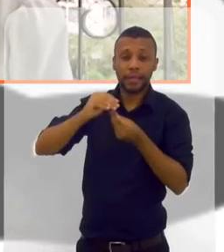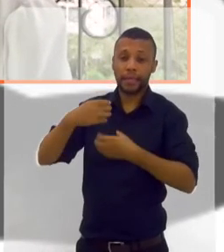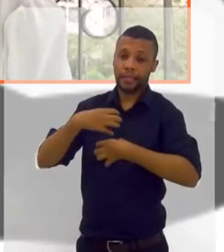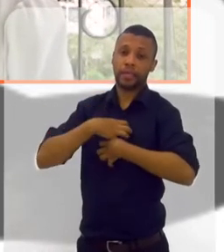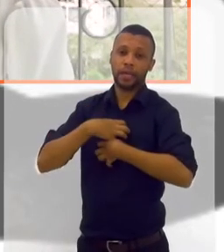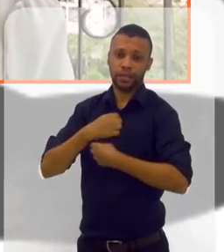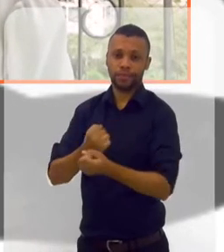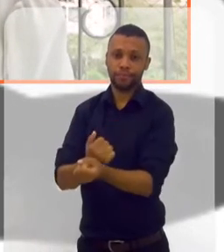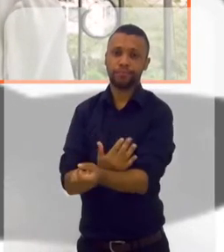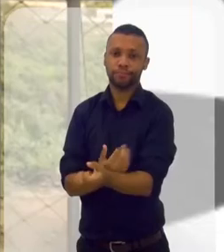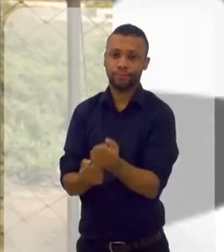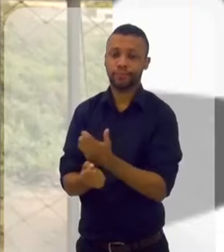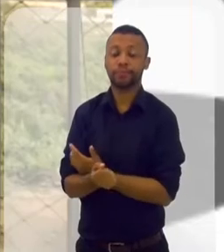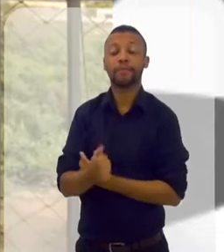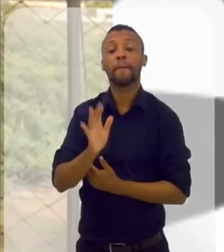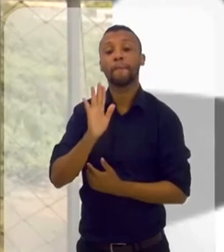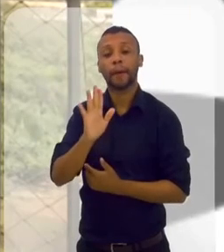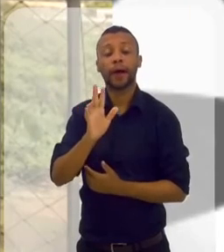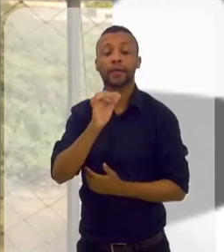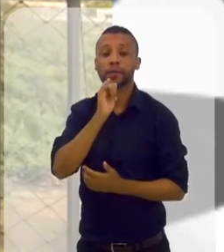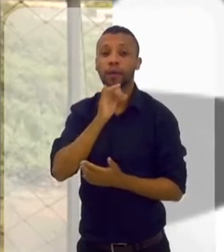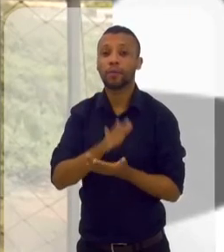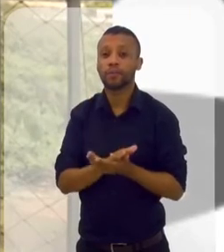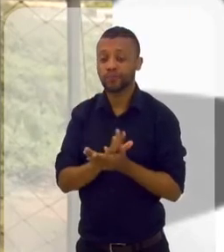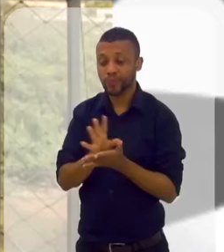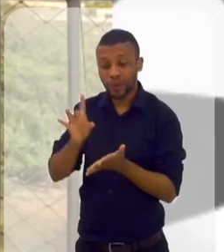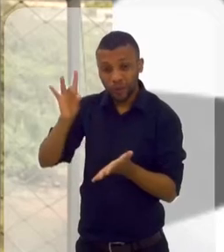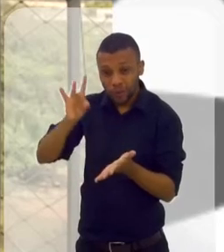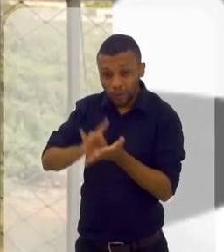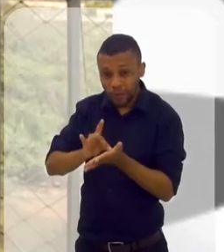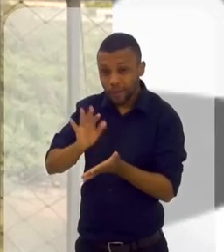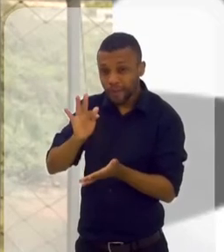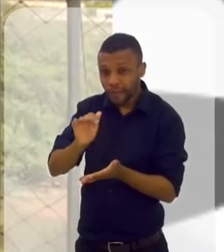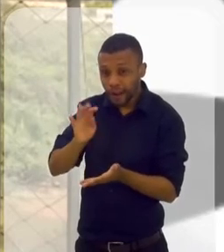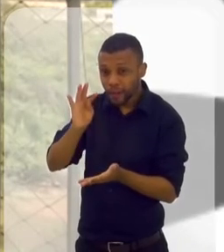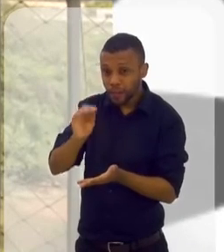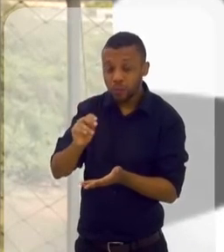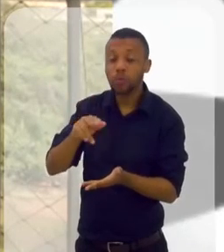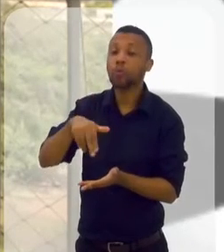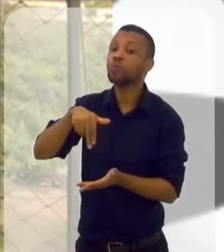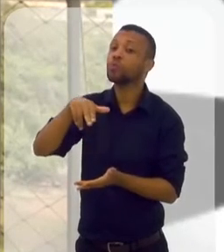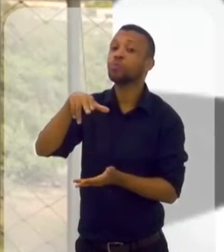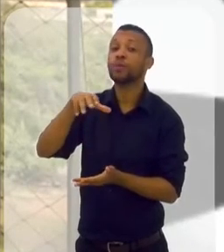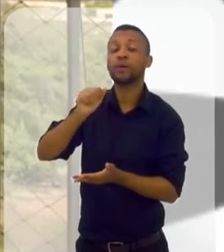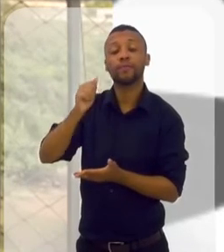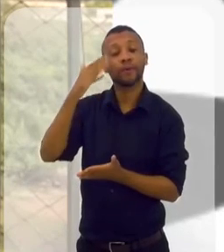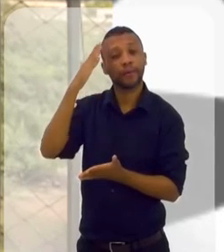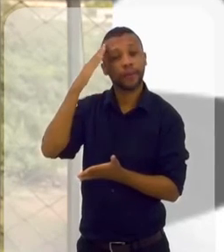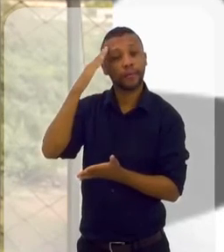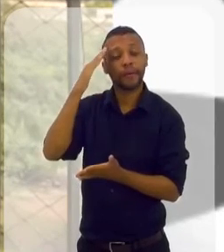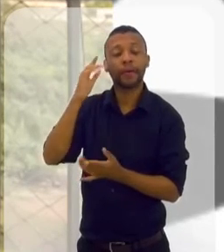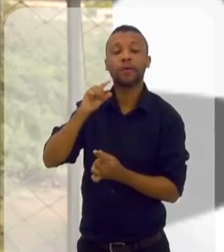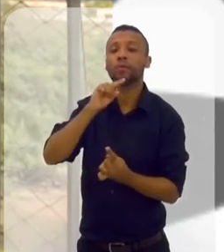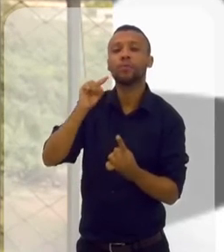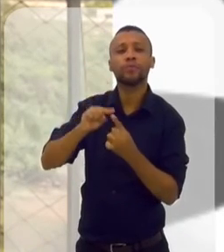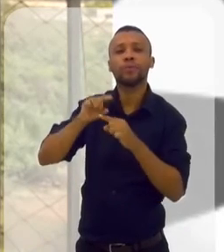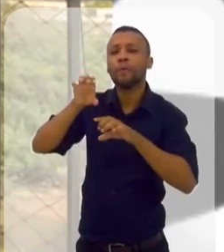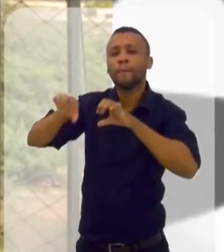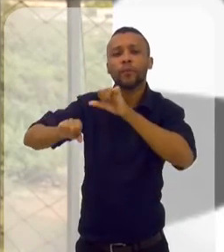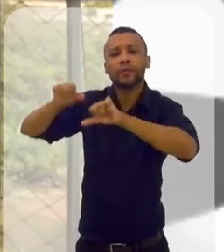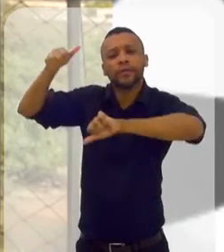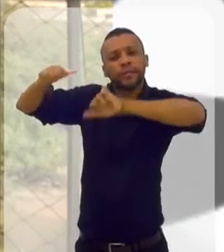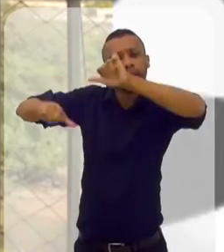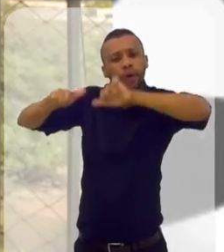Mas assim, eu não busco o fato. Porque o fato eu nunca vou saber. A gente só sabe passando pelo processo. O que eu busco?